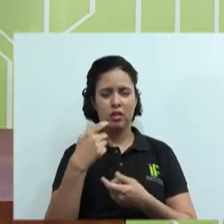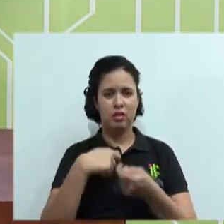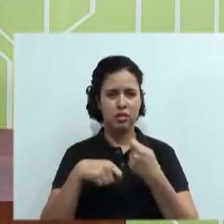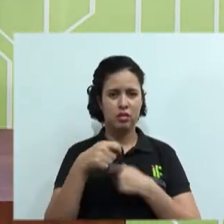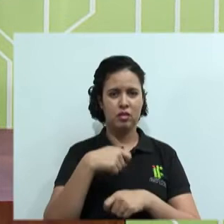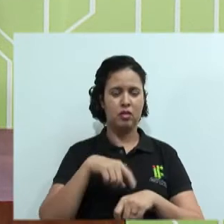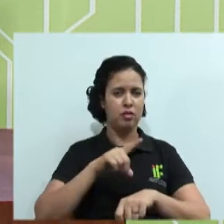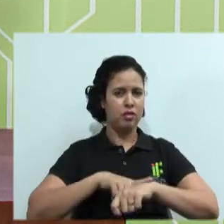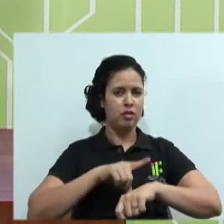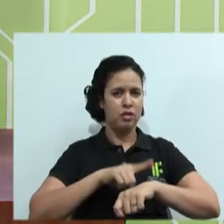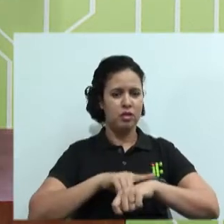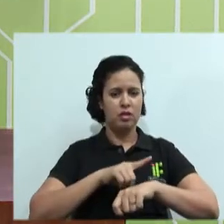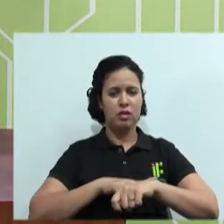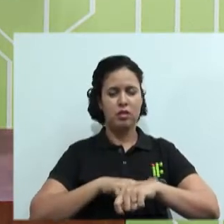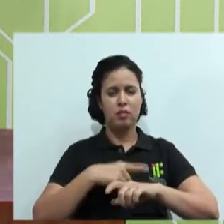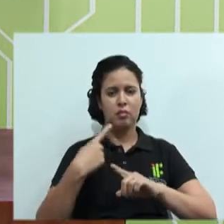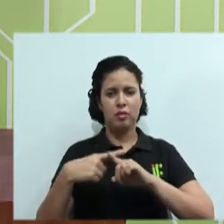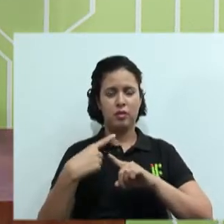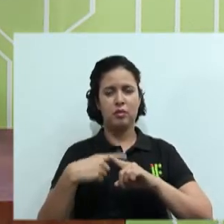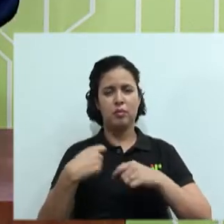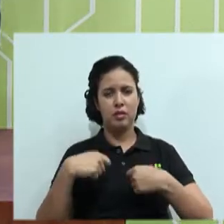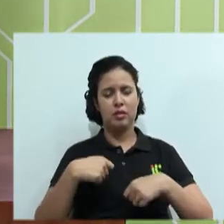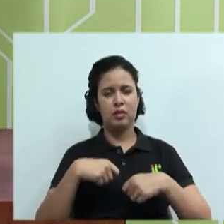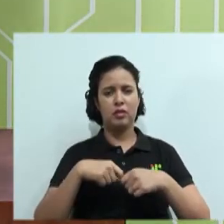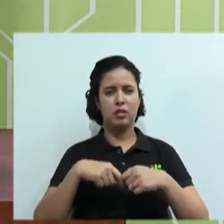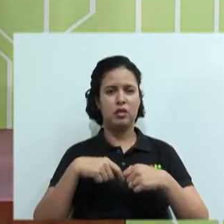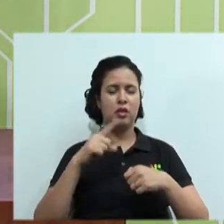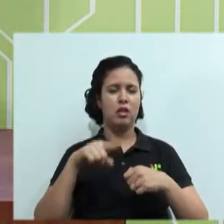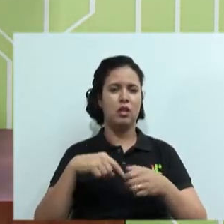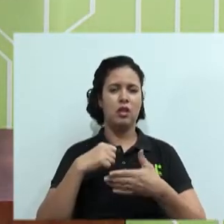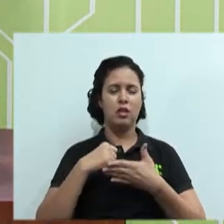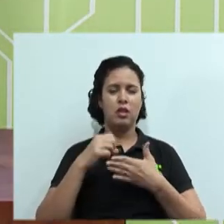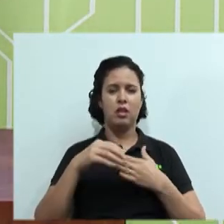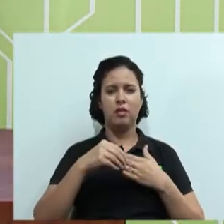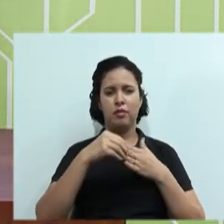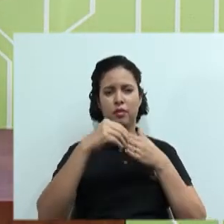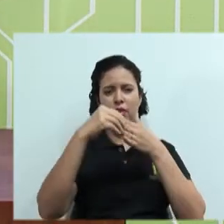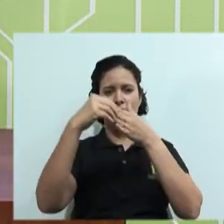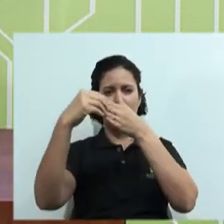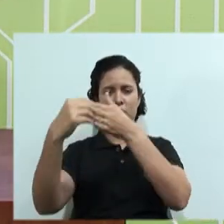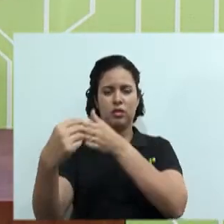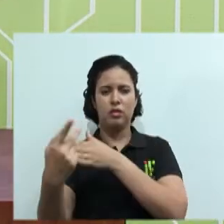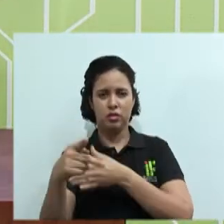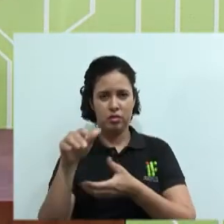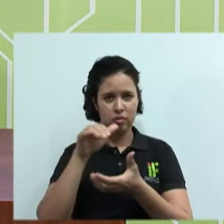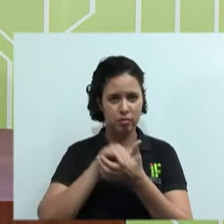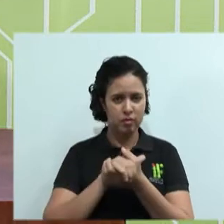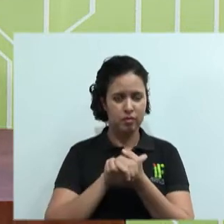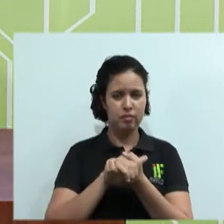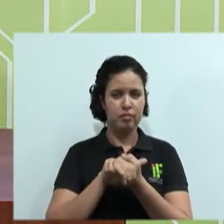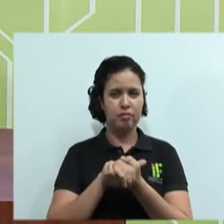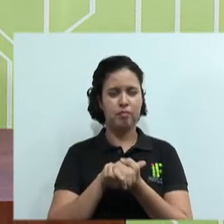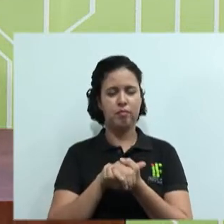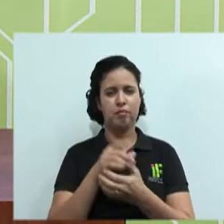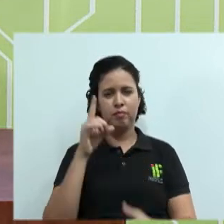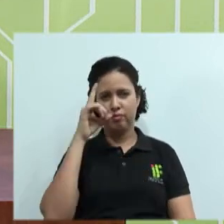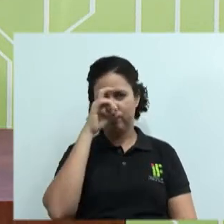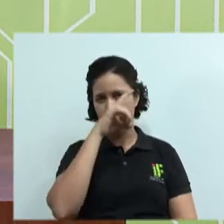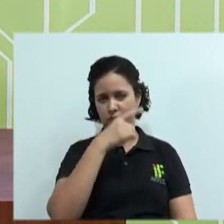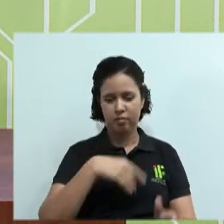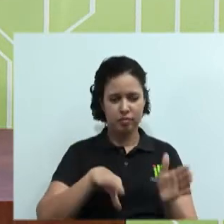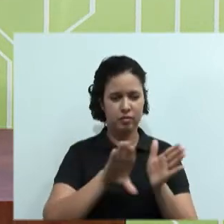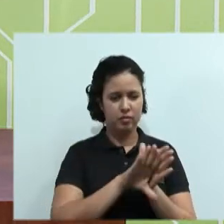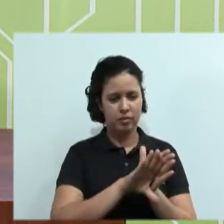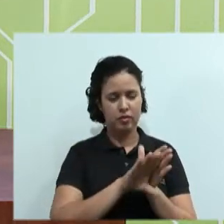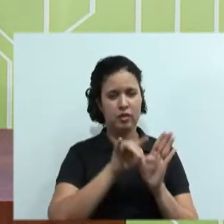horário, um horário alternativo, porque ele tinha que atravessar a cidade para deixar a sua esposa e isso ia complicar no seu trabalho,